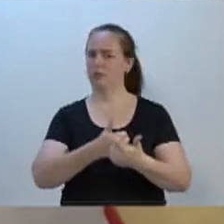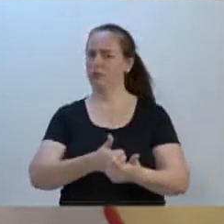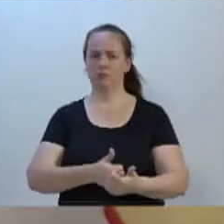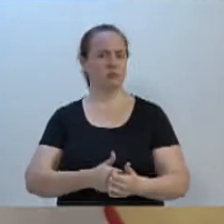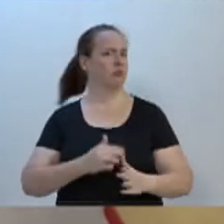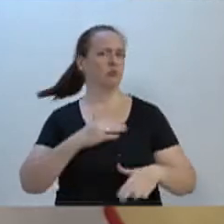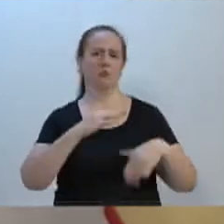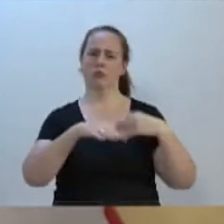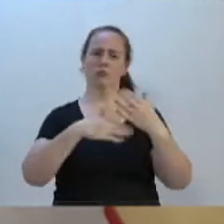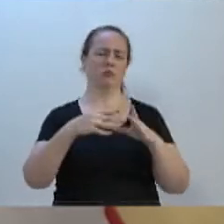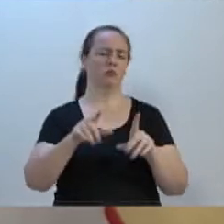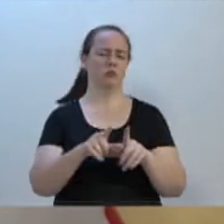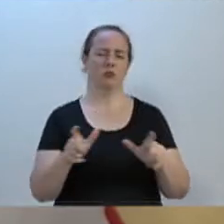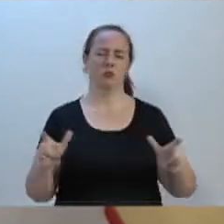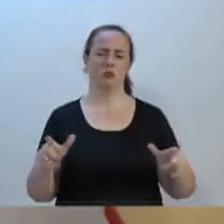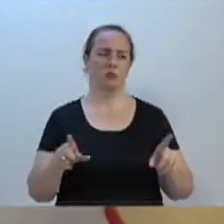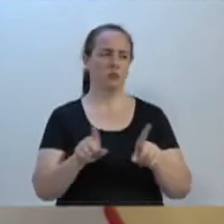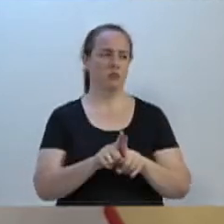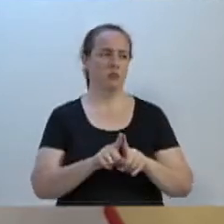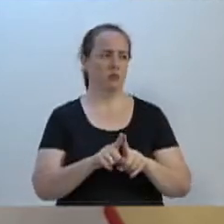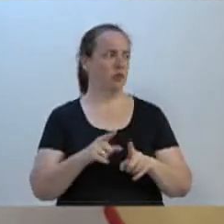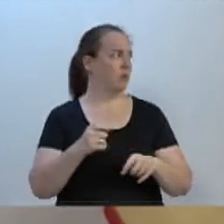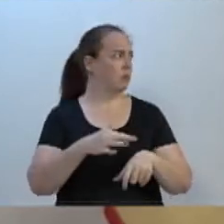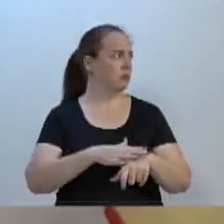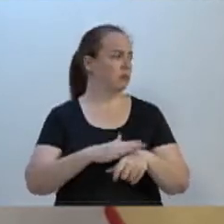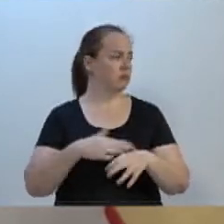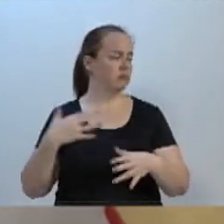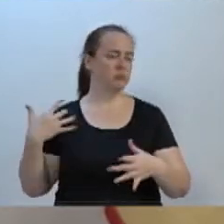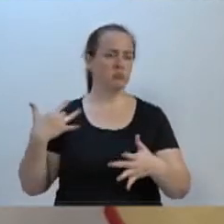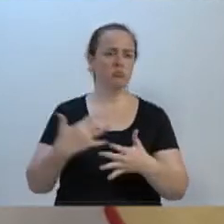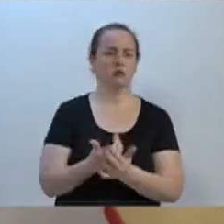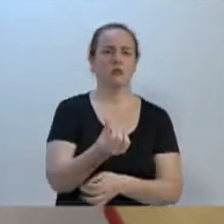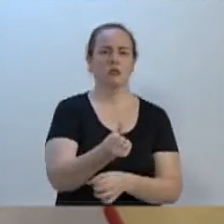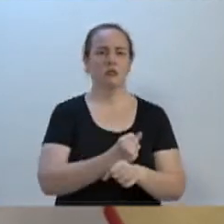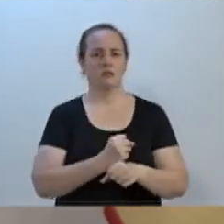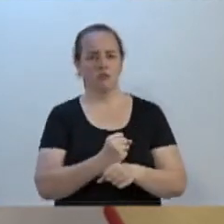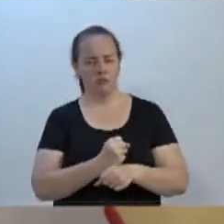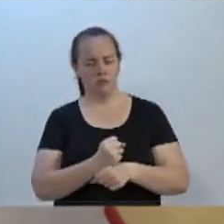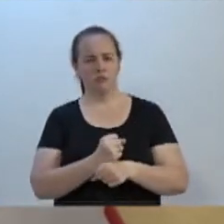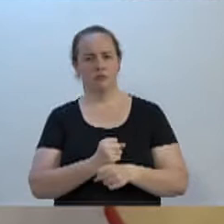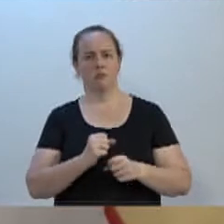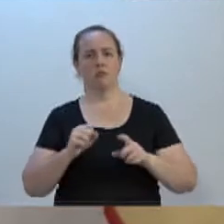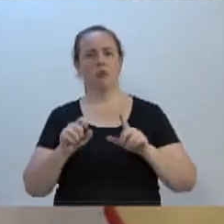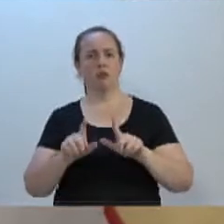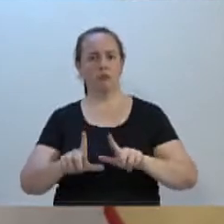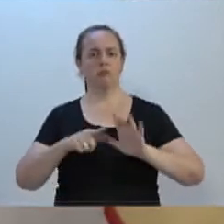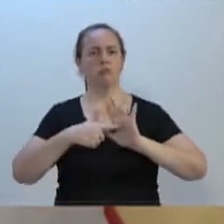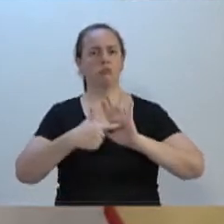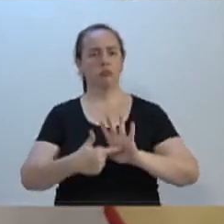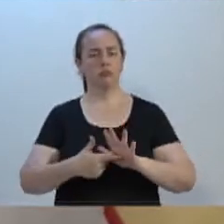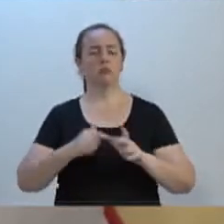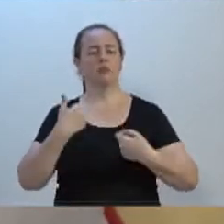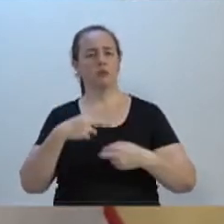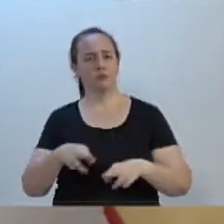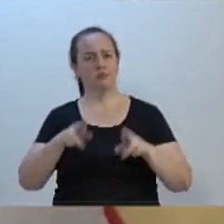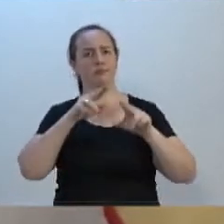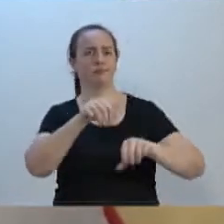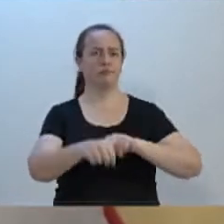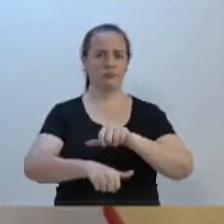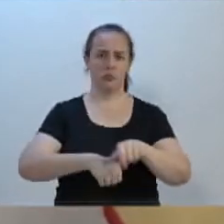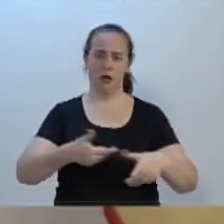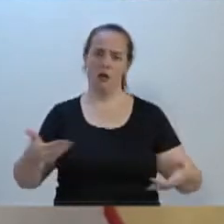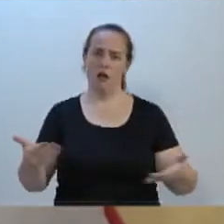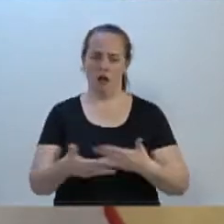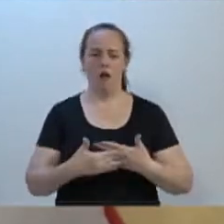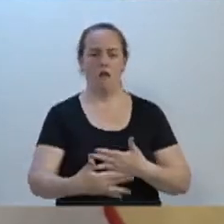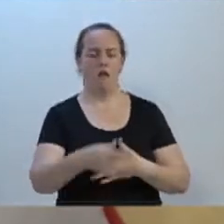crescimento, muito embora, nos últimos seis anos, pelo menos, esse quadro esteja mudando. Agora,